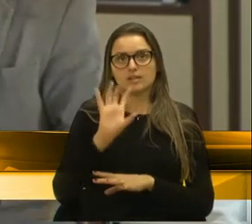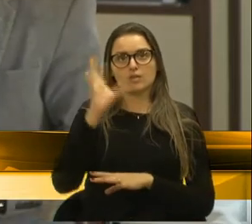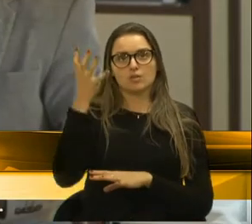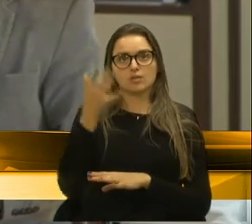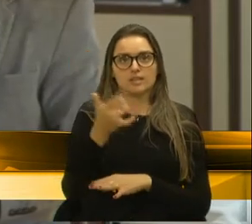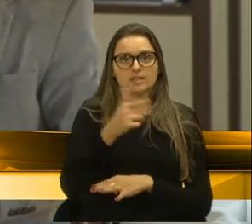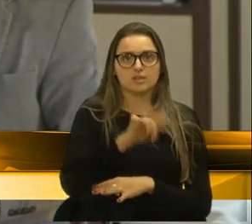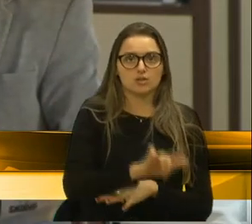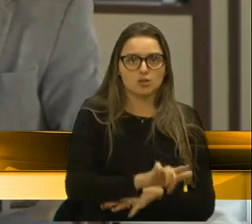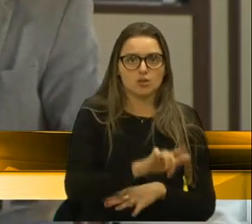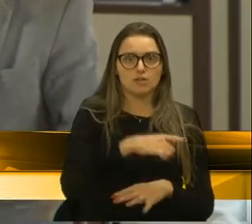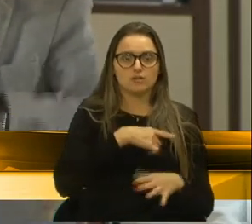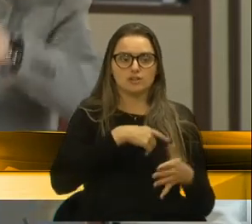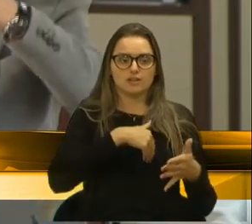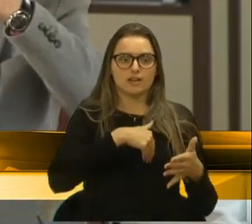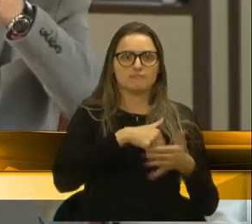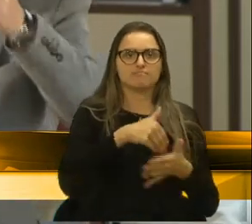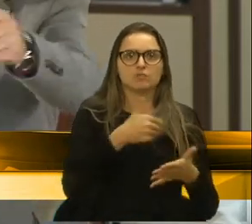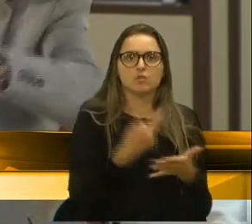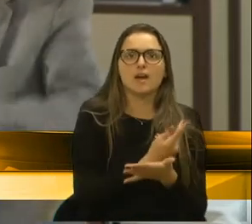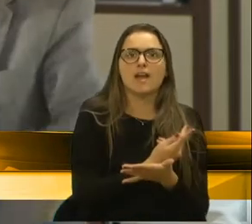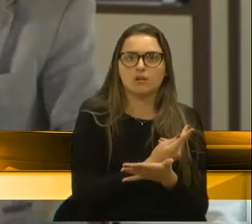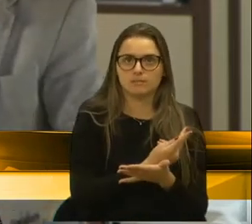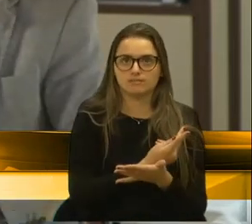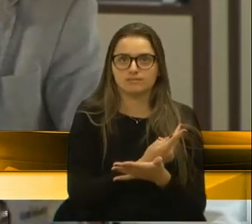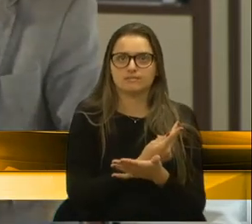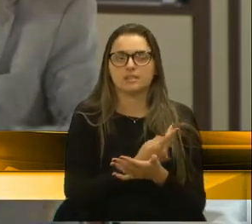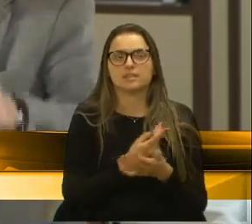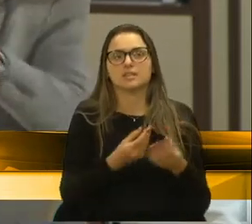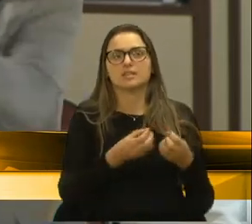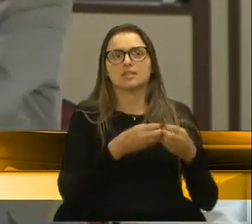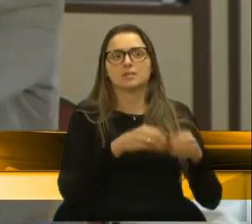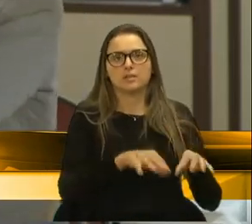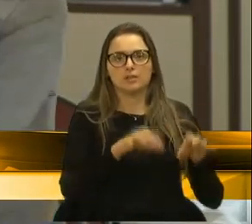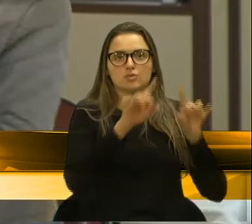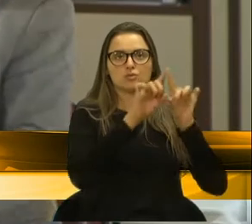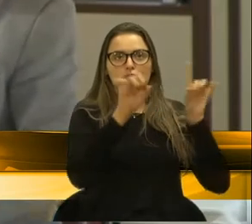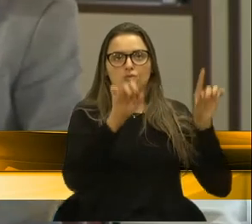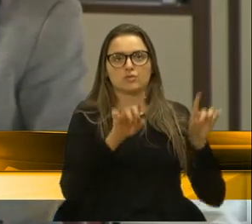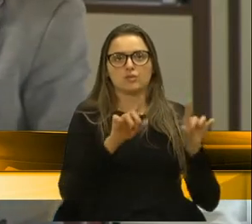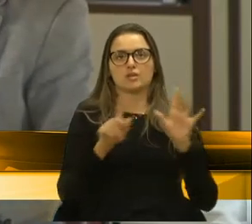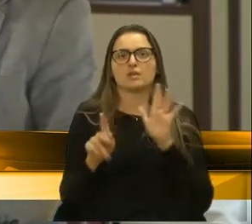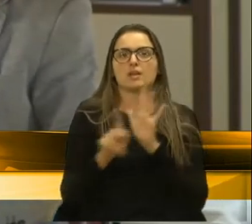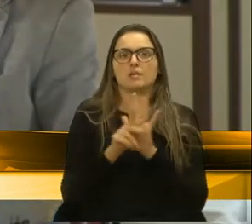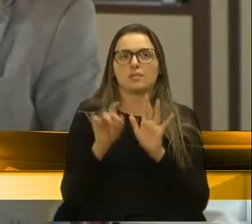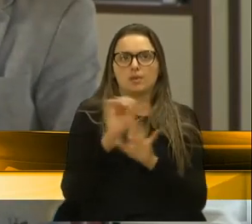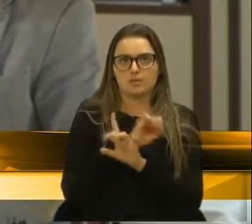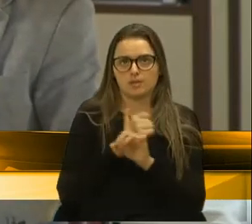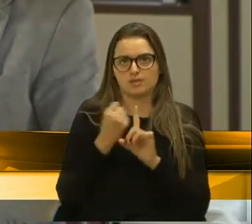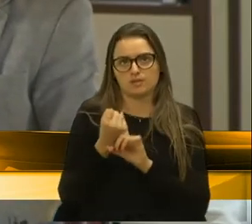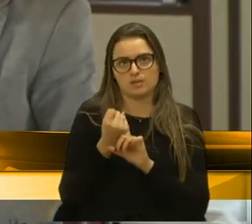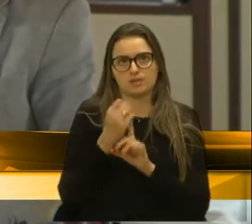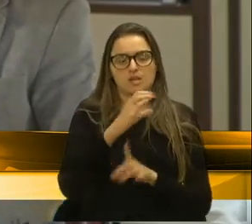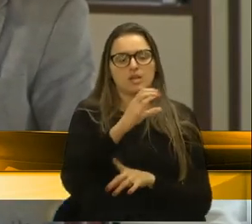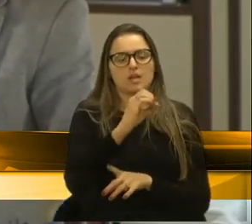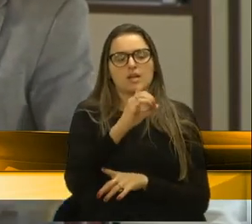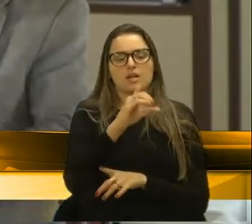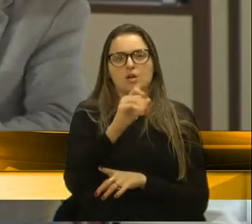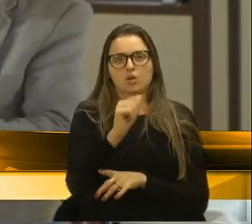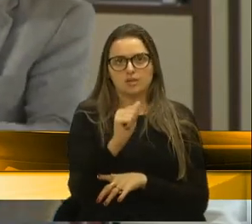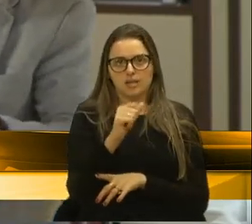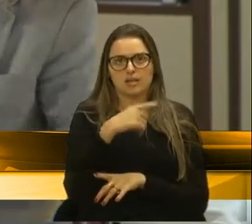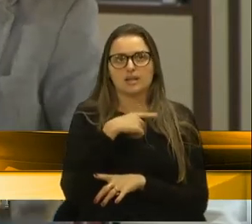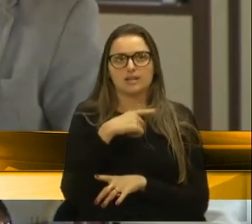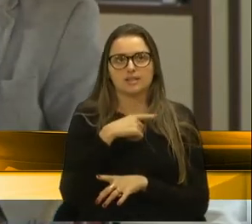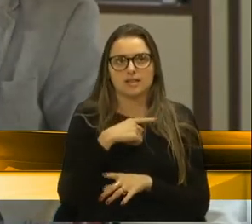e meia dela levar esse estombo que acaba estourando nos servidores e na própria sociedade. A Codeca tem capacidade de fazer